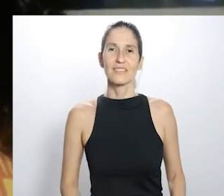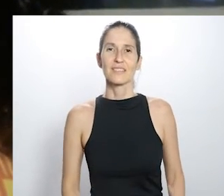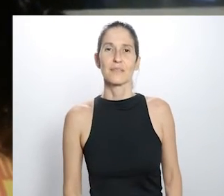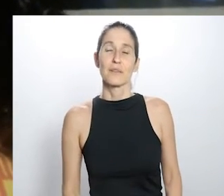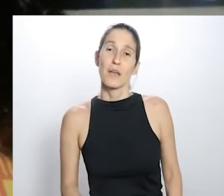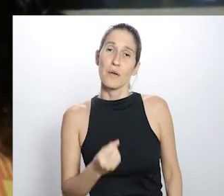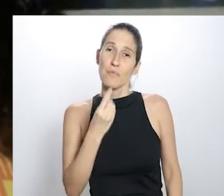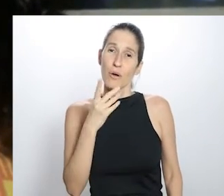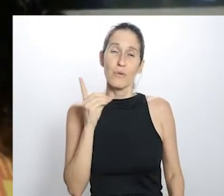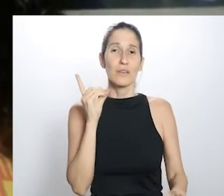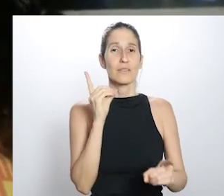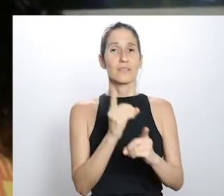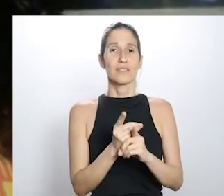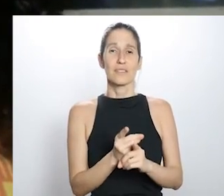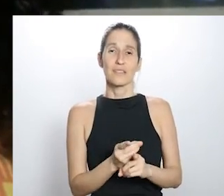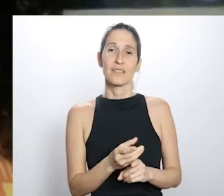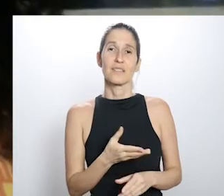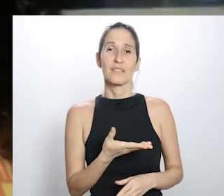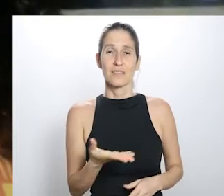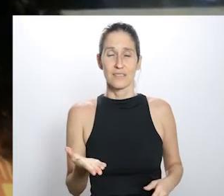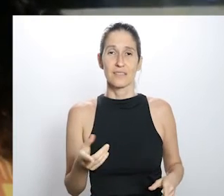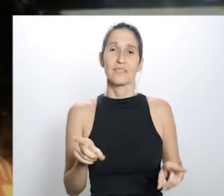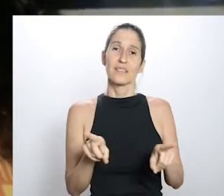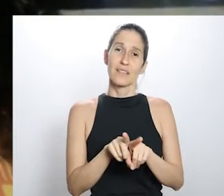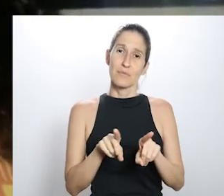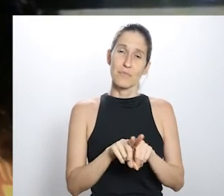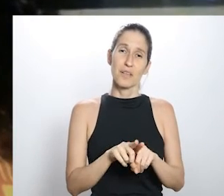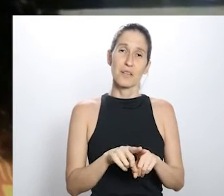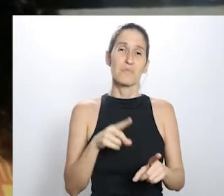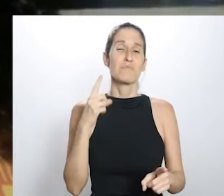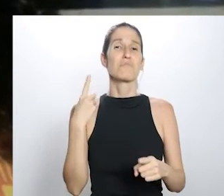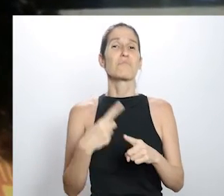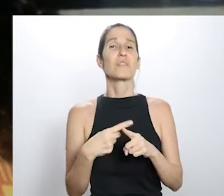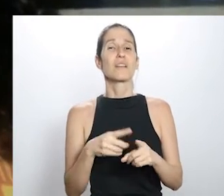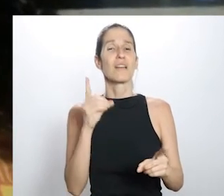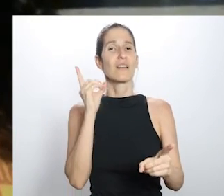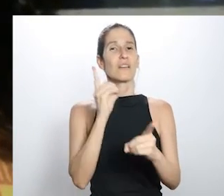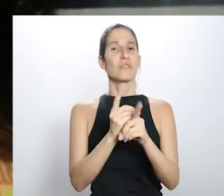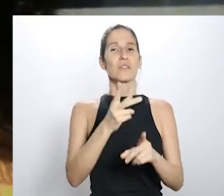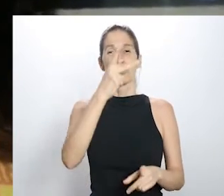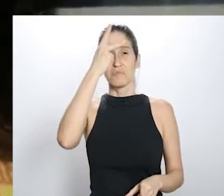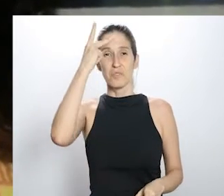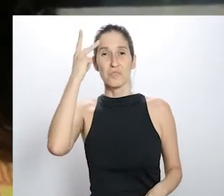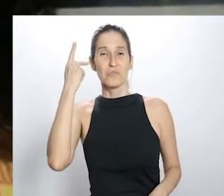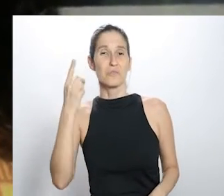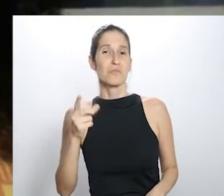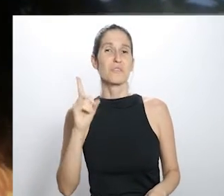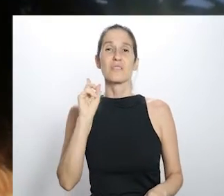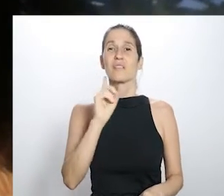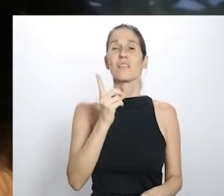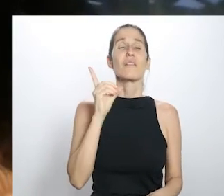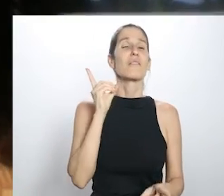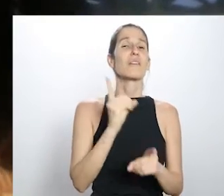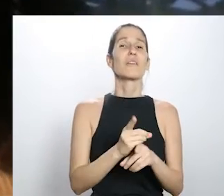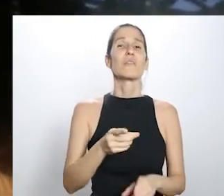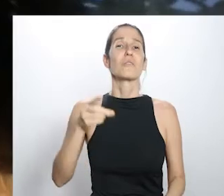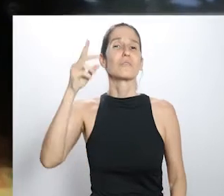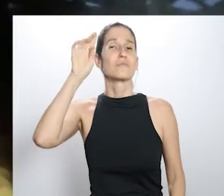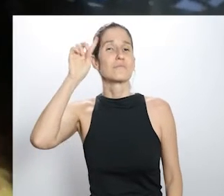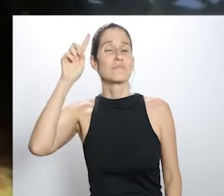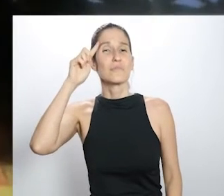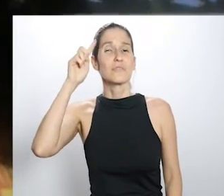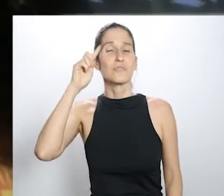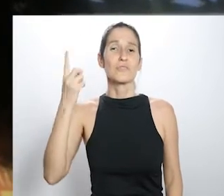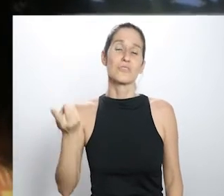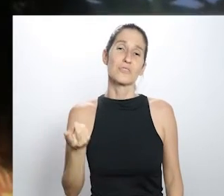Mas também é bom encontrar sim, né? O que eu tenho reparado é que a gente tem encontrado pessoas que normalmente a gente não encontraria, né?